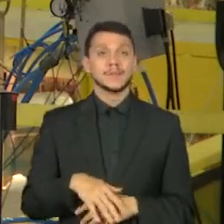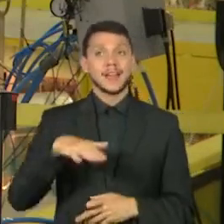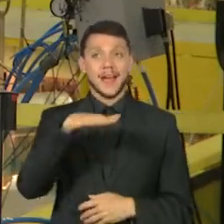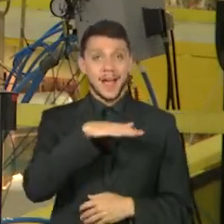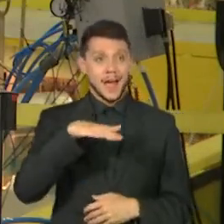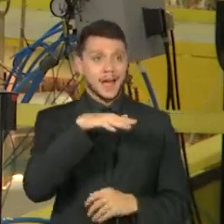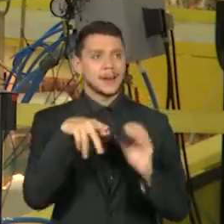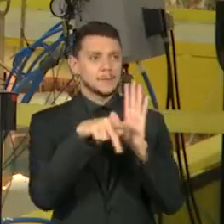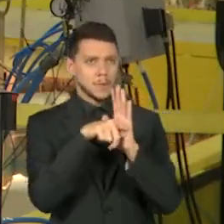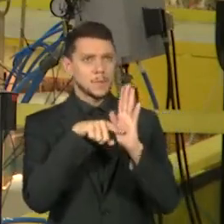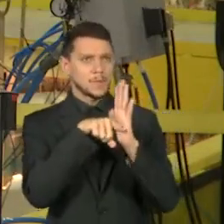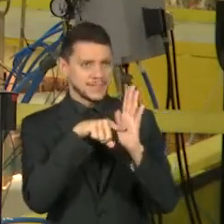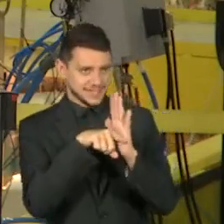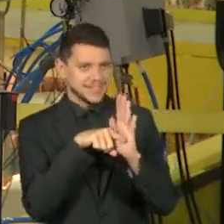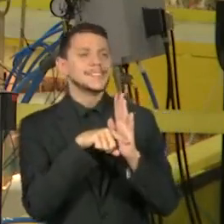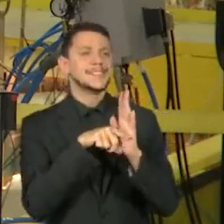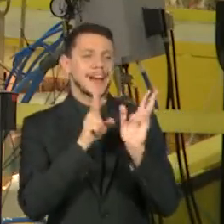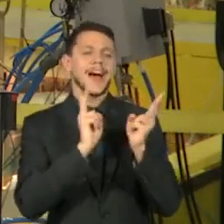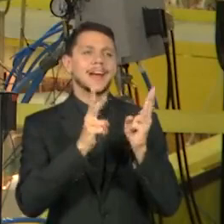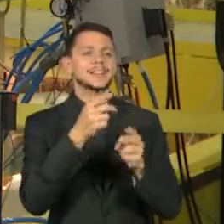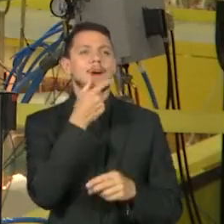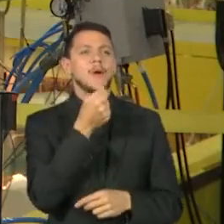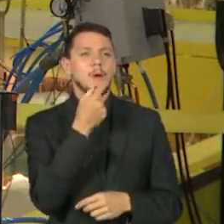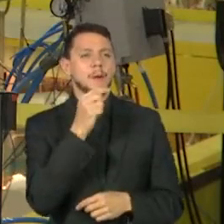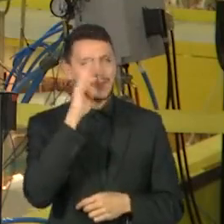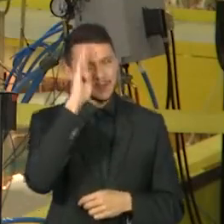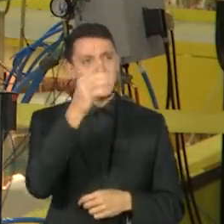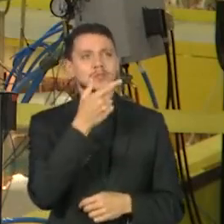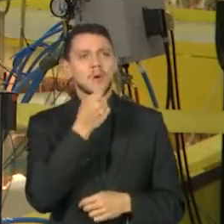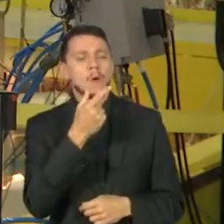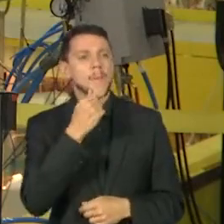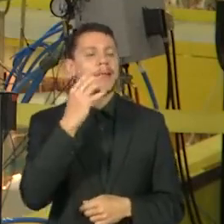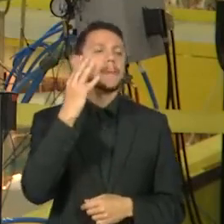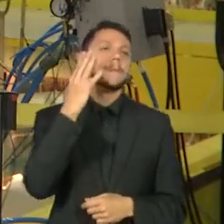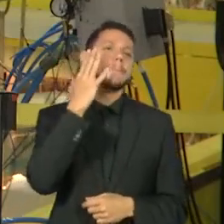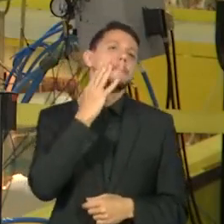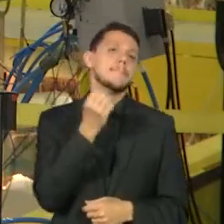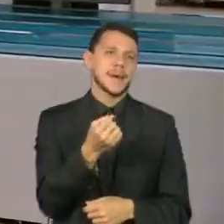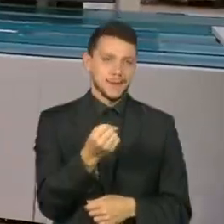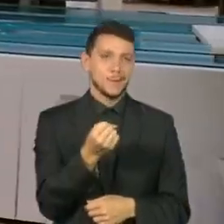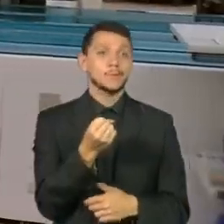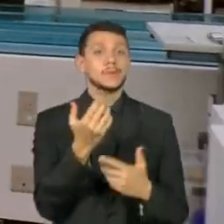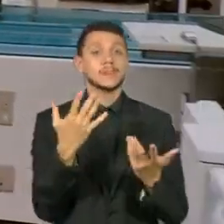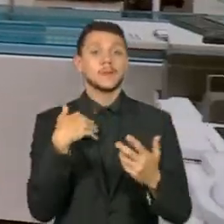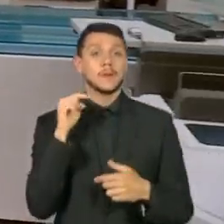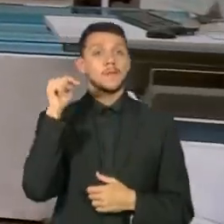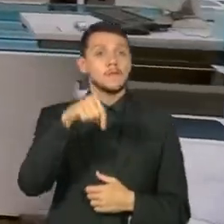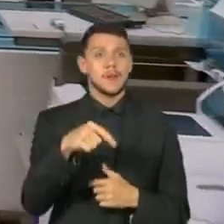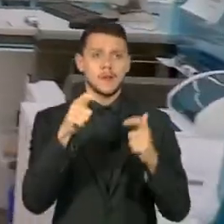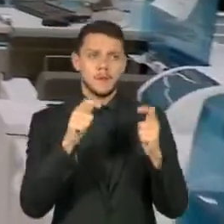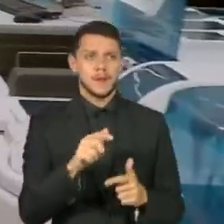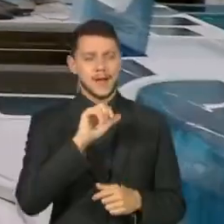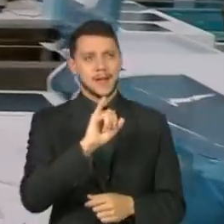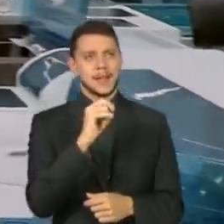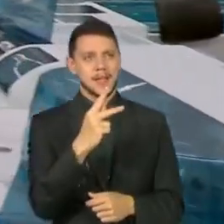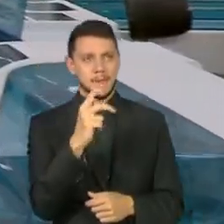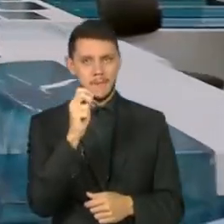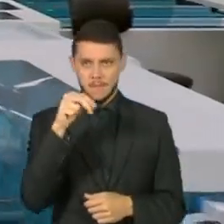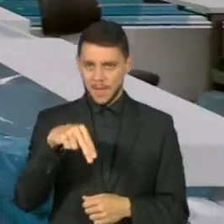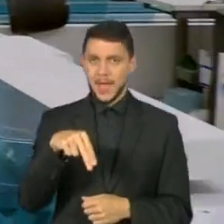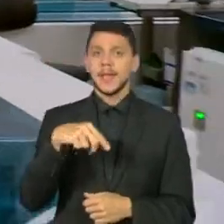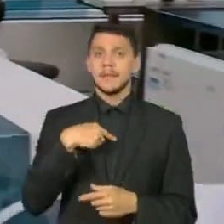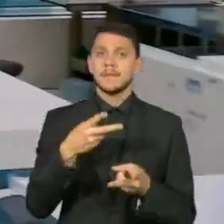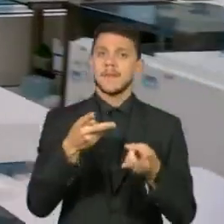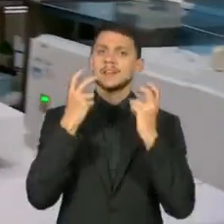E a maioria de si são homens brancos que dominam a área nuclear no mundo. Então, quando eu chego aqui no IPEM, eu percebo que aqui no IPEM tem